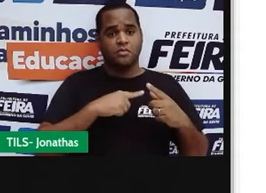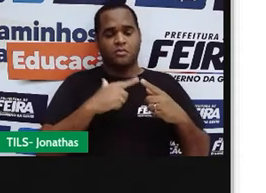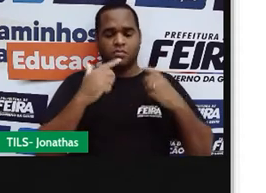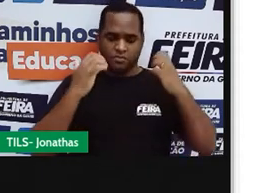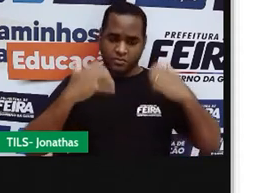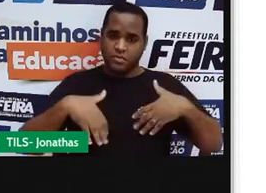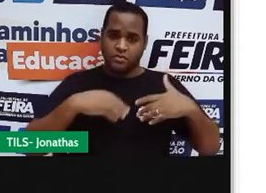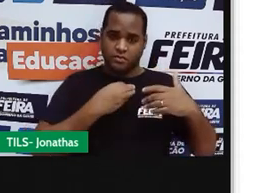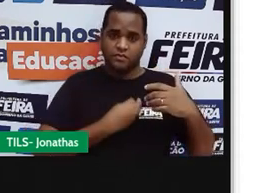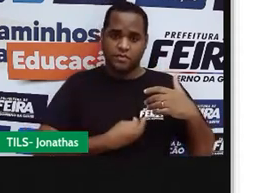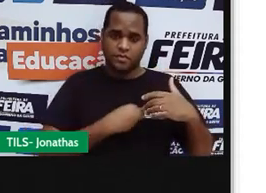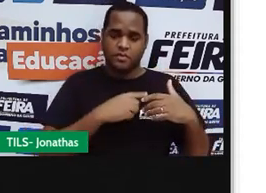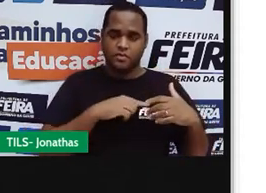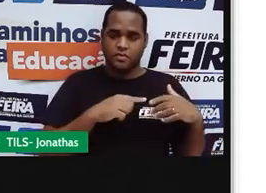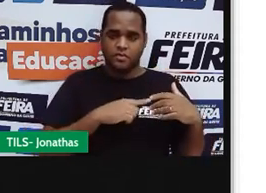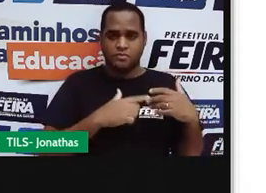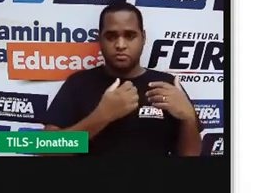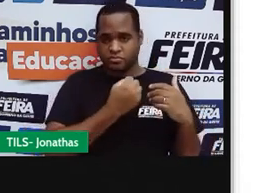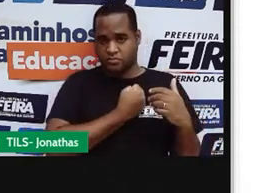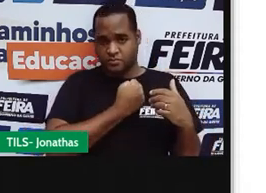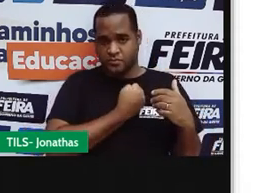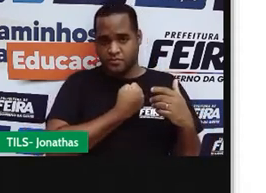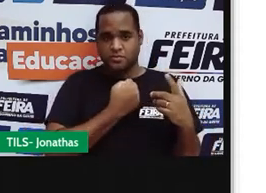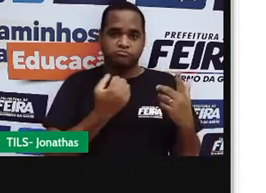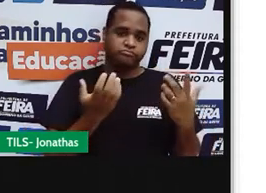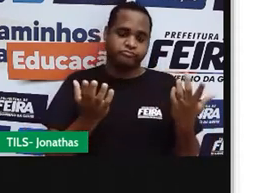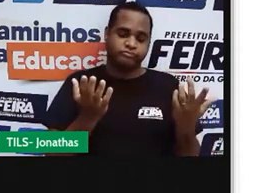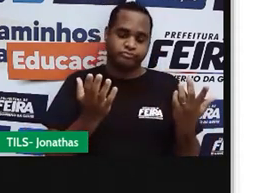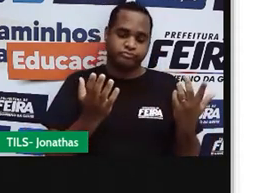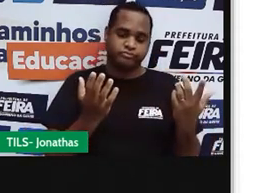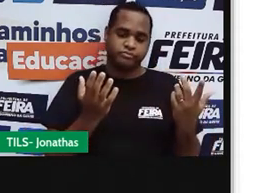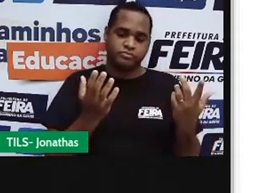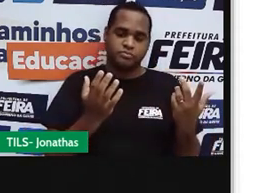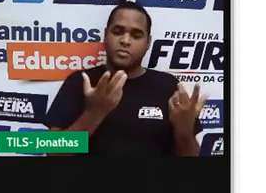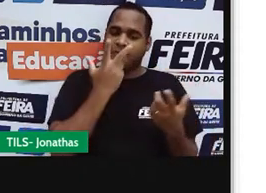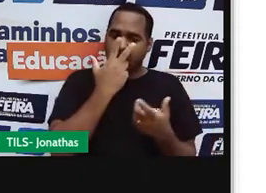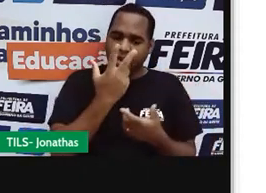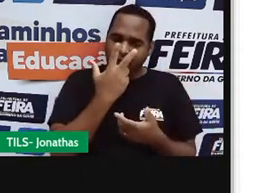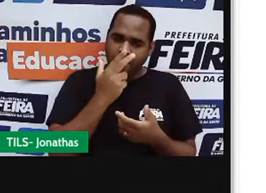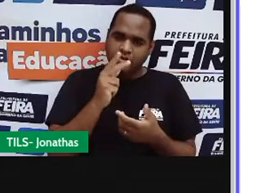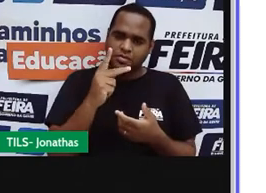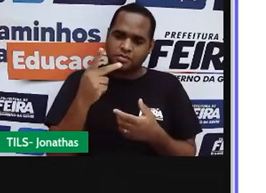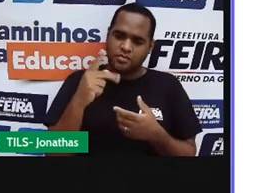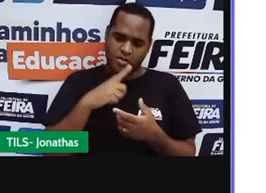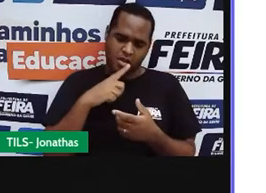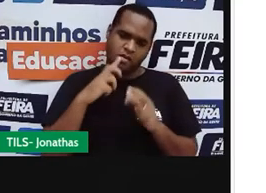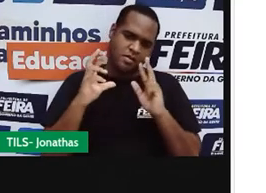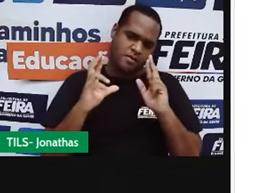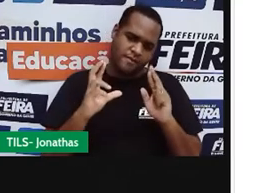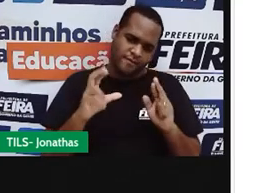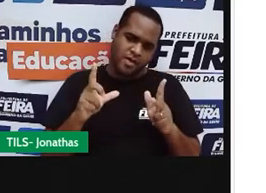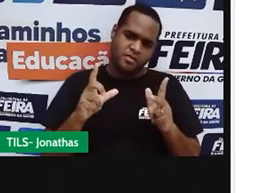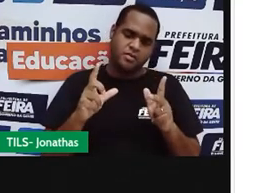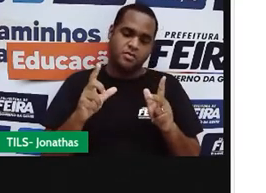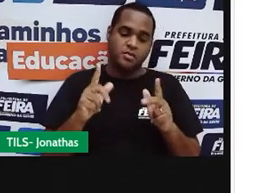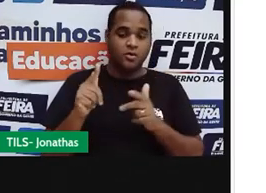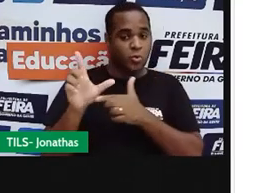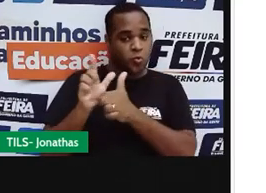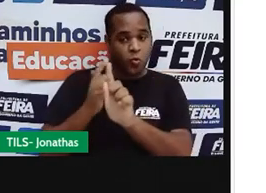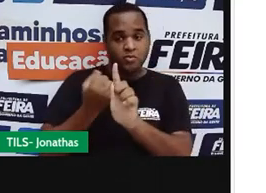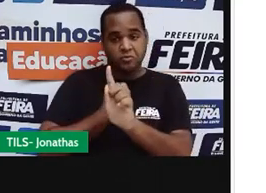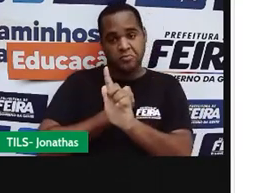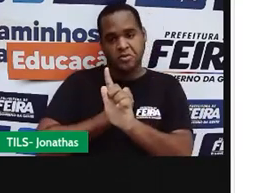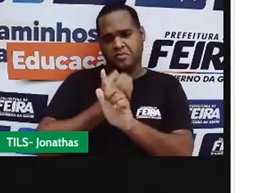Existe um número ali que ele parece ser diferente dos outros números que